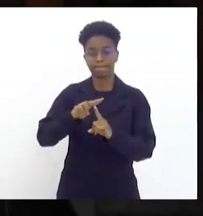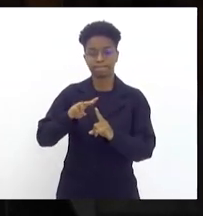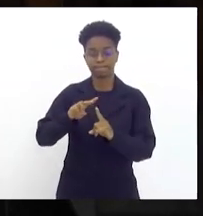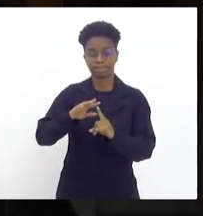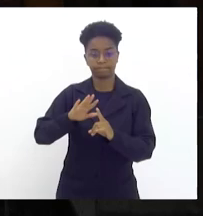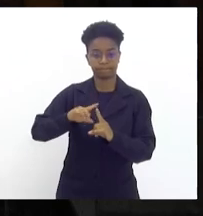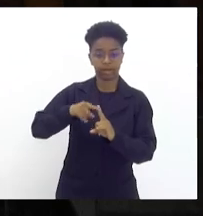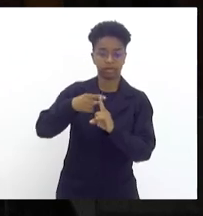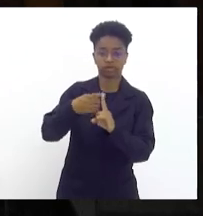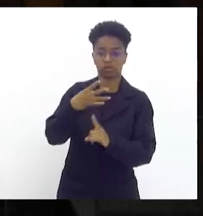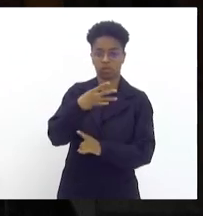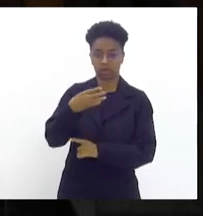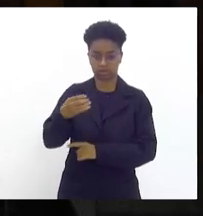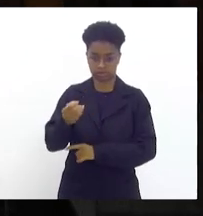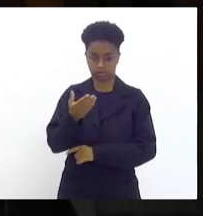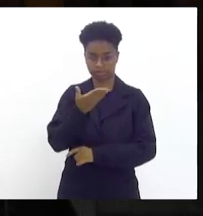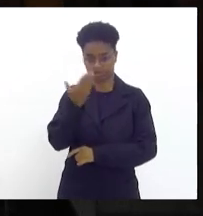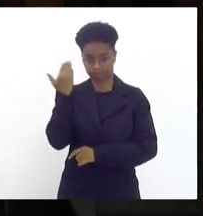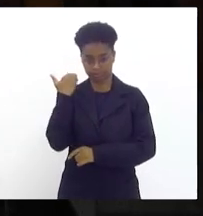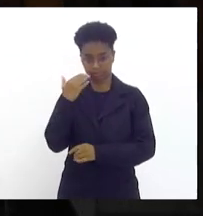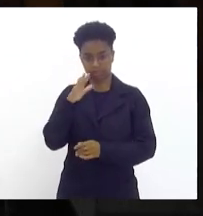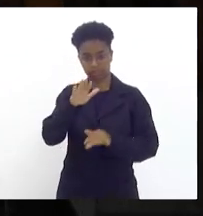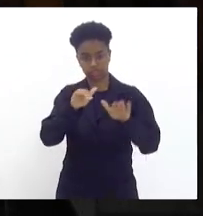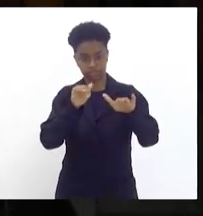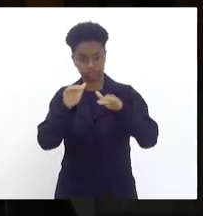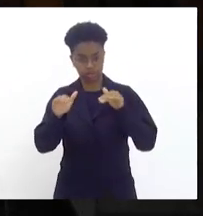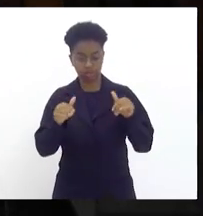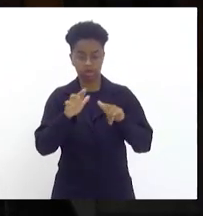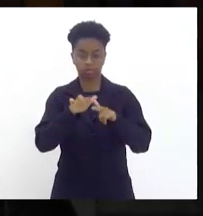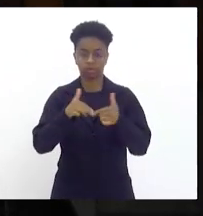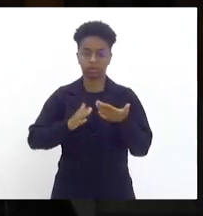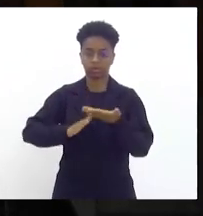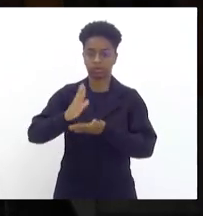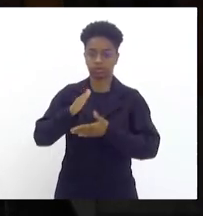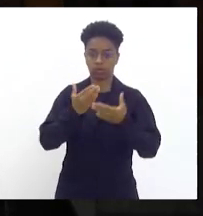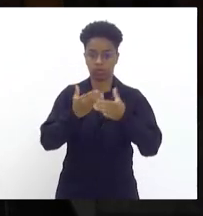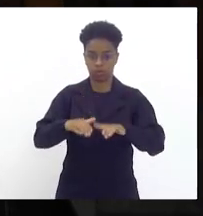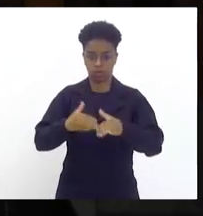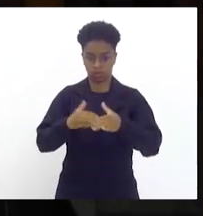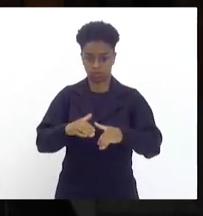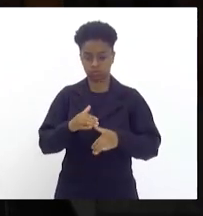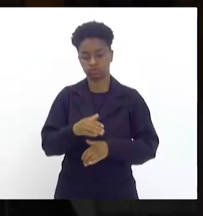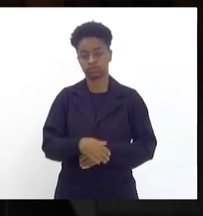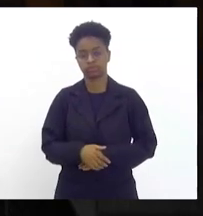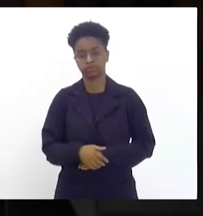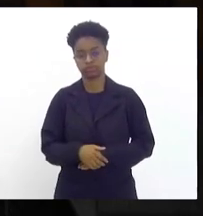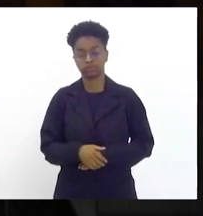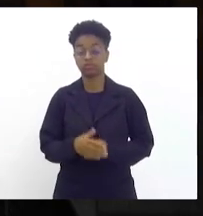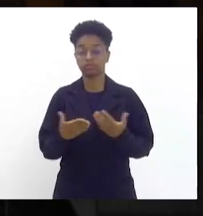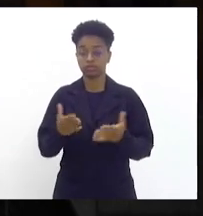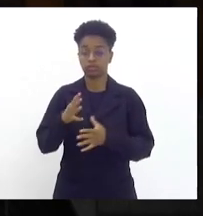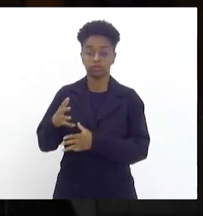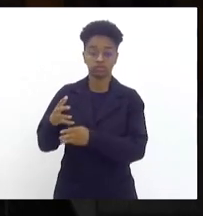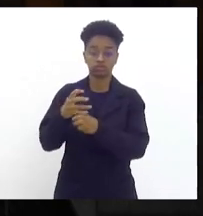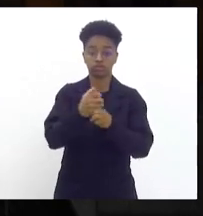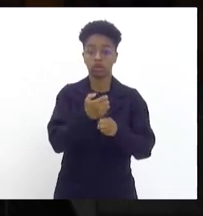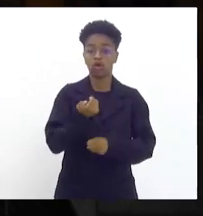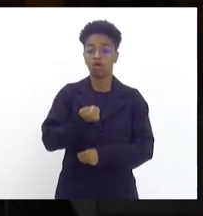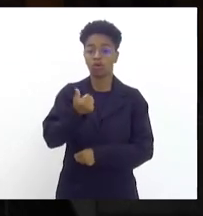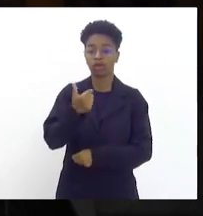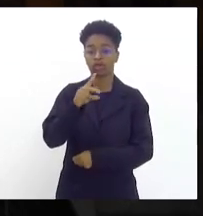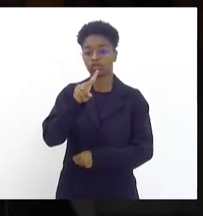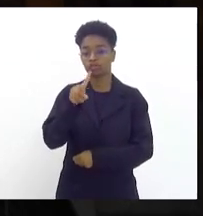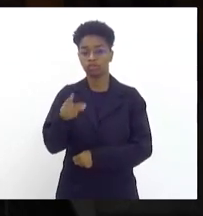aumento anterior de convocação dos concursados da Polícia Civil isso totaliza quase 2